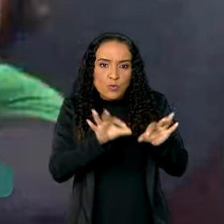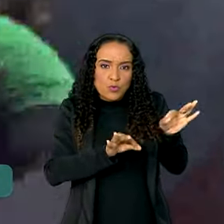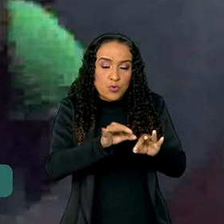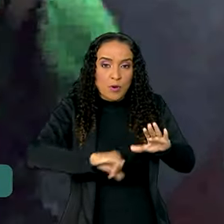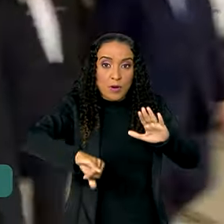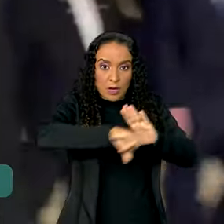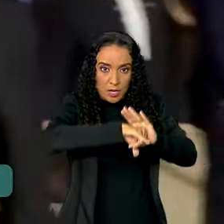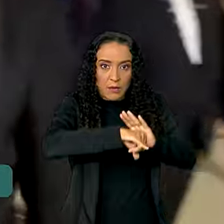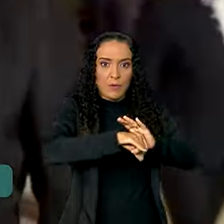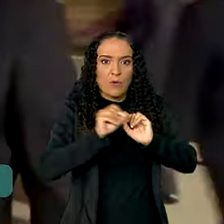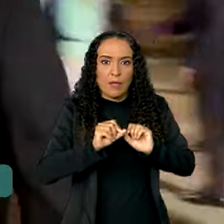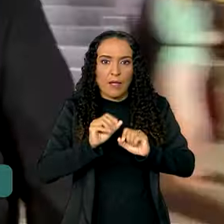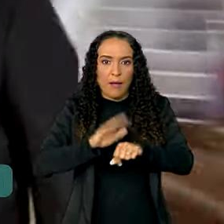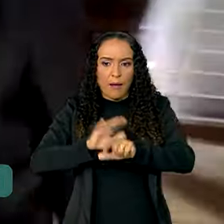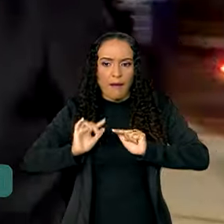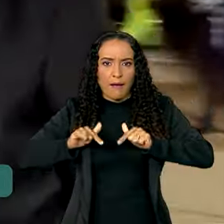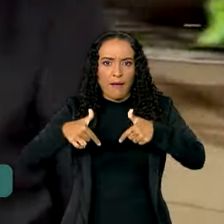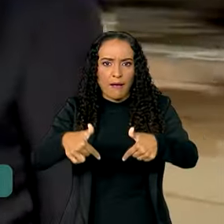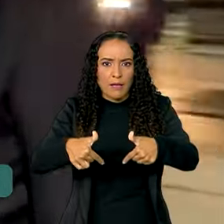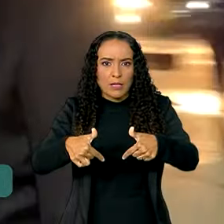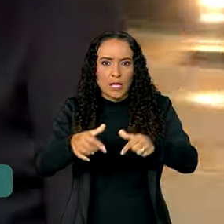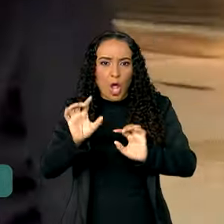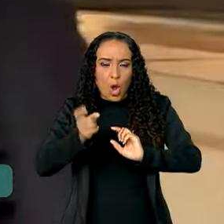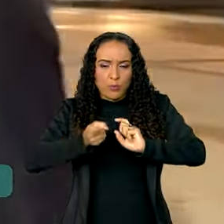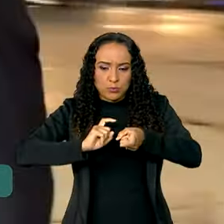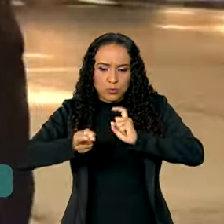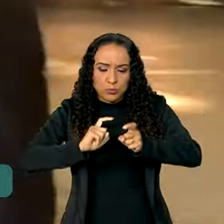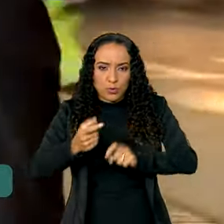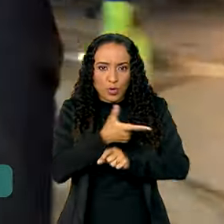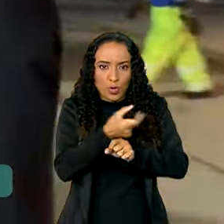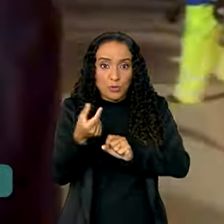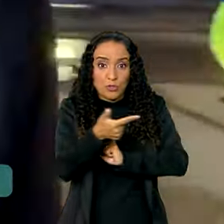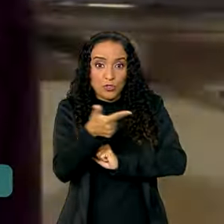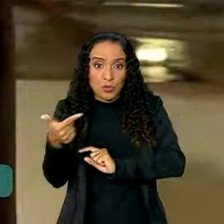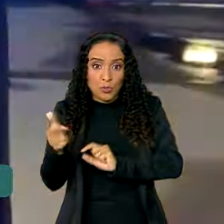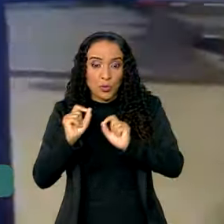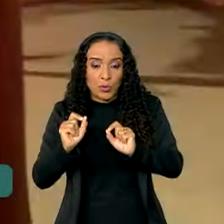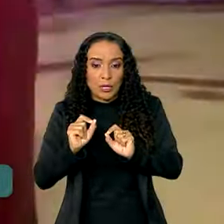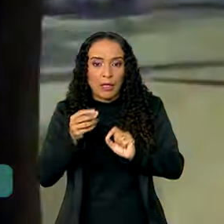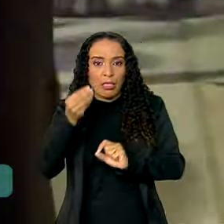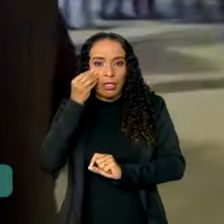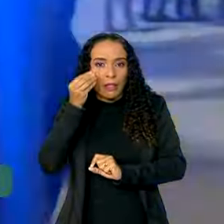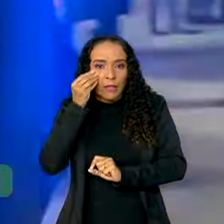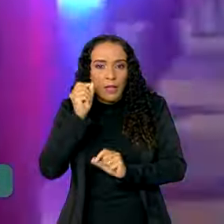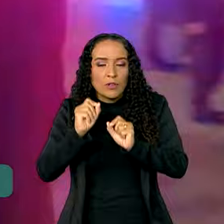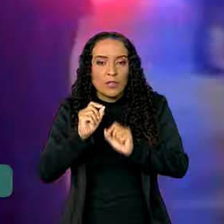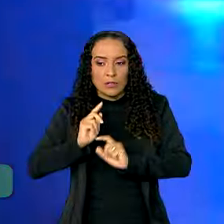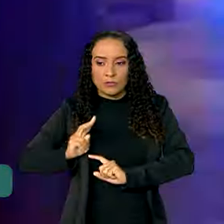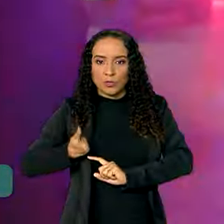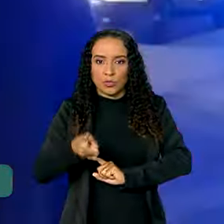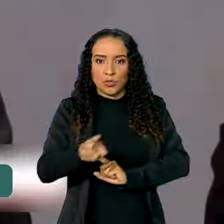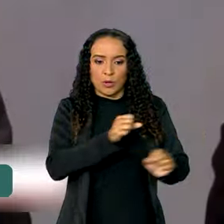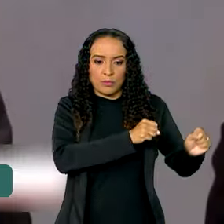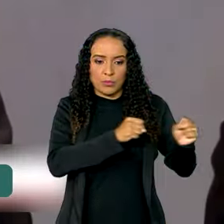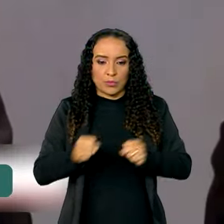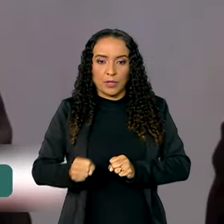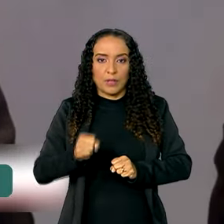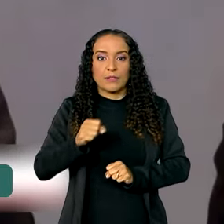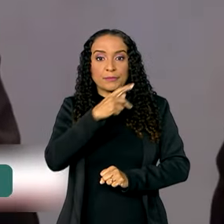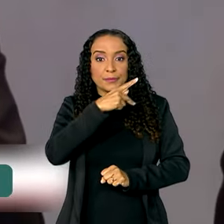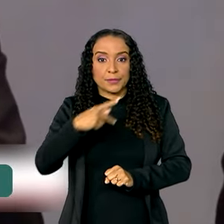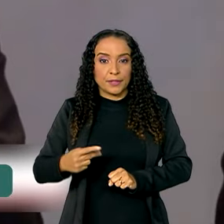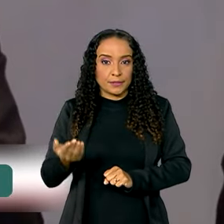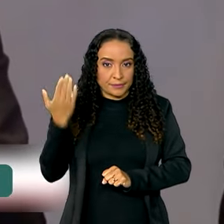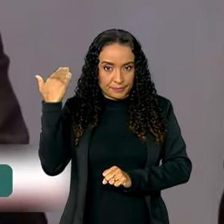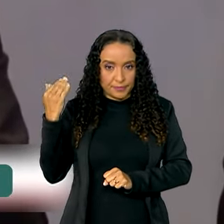criminosa, que atuou de forma coordenada em 2022, na tentativa de manter no poder o então presidente